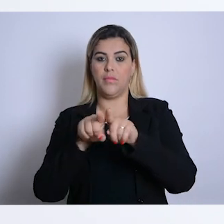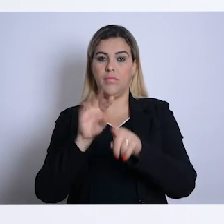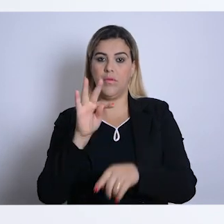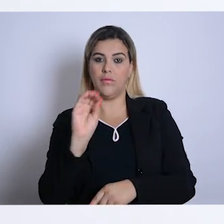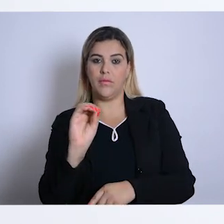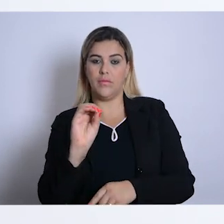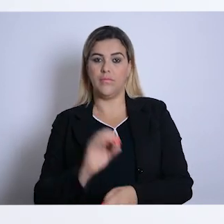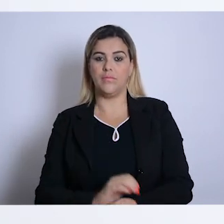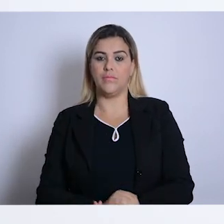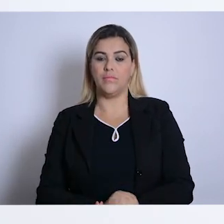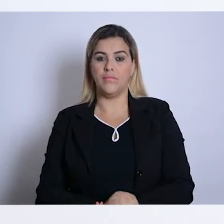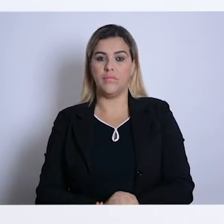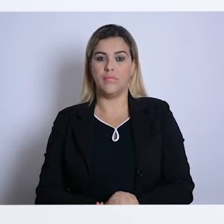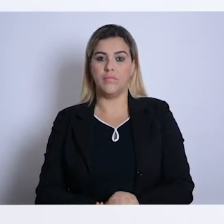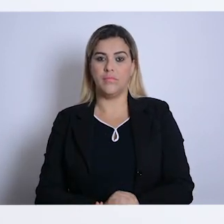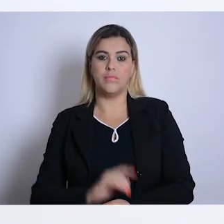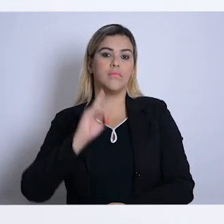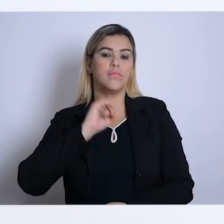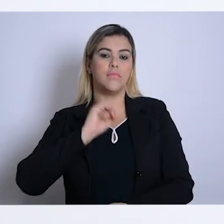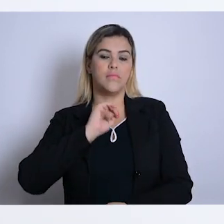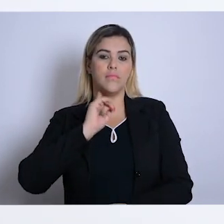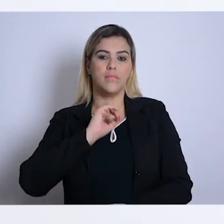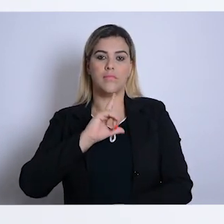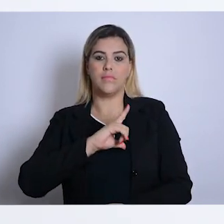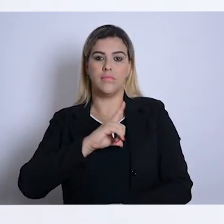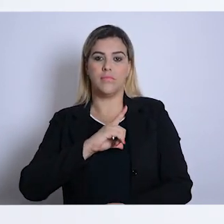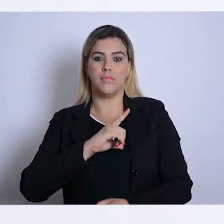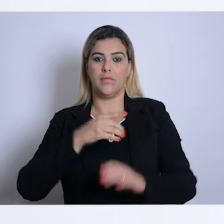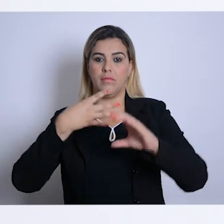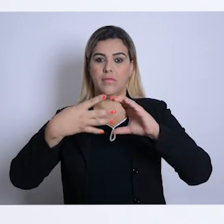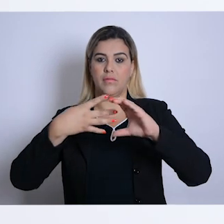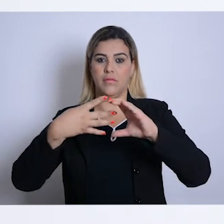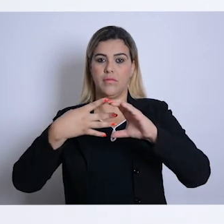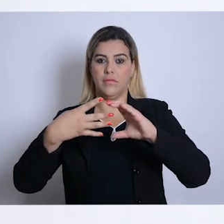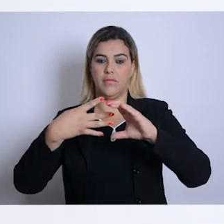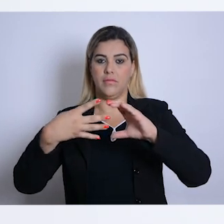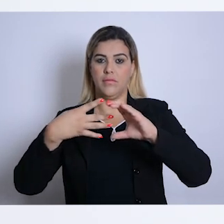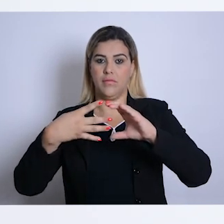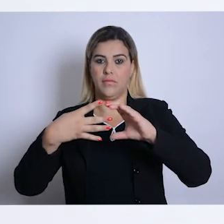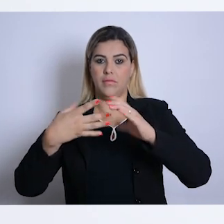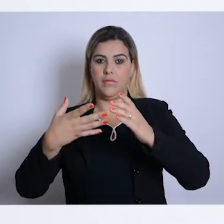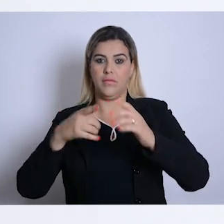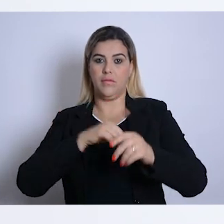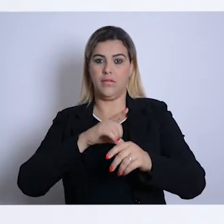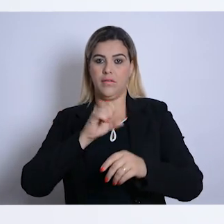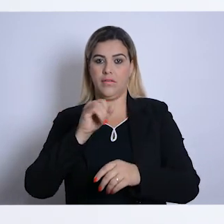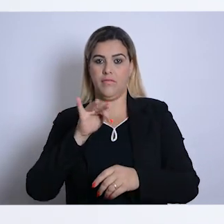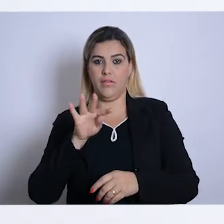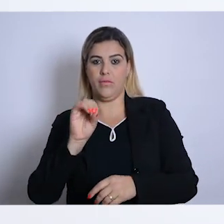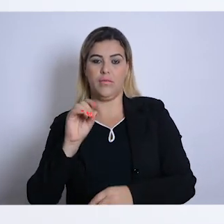os fisioterapeutas e terapeutas ocupacionais. Em Minas Gerais, nós temos o Crefito, o